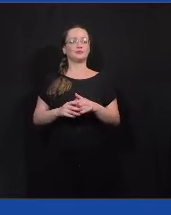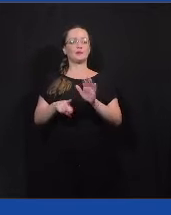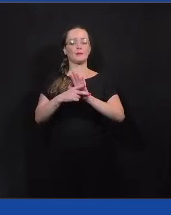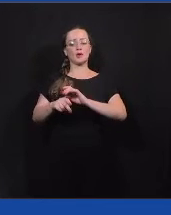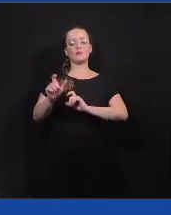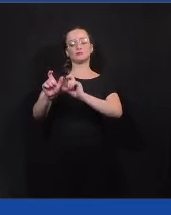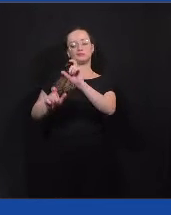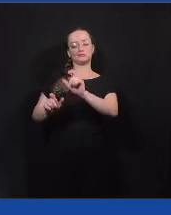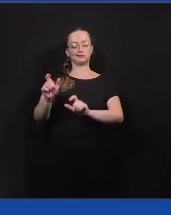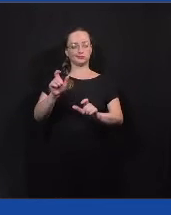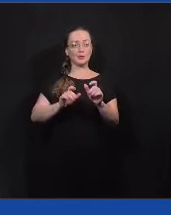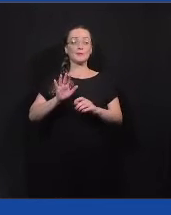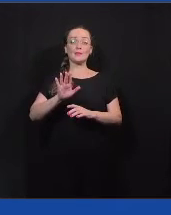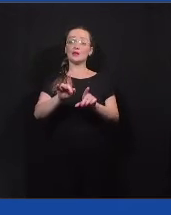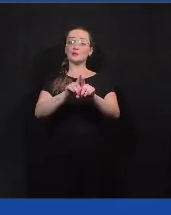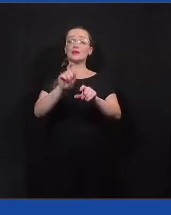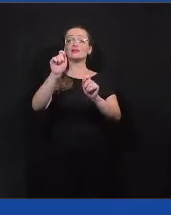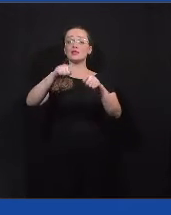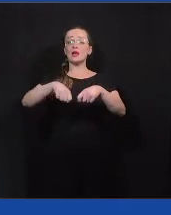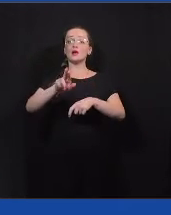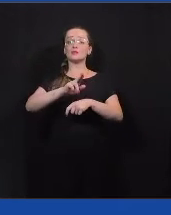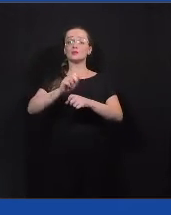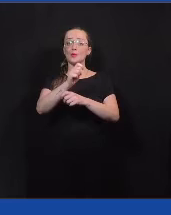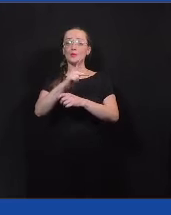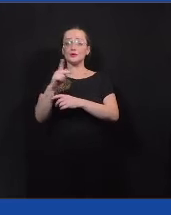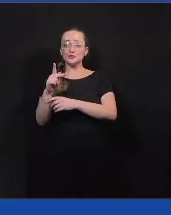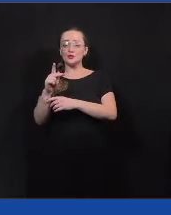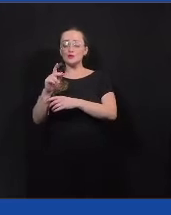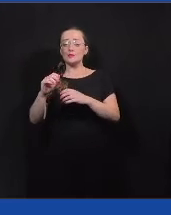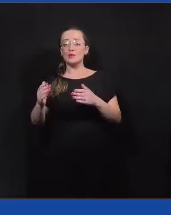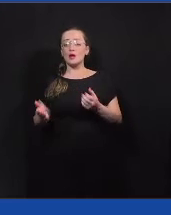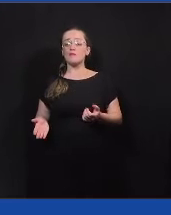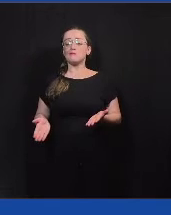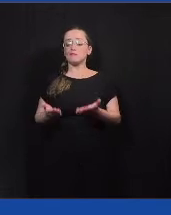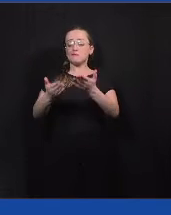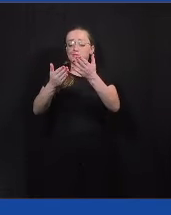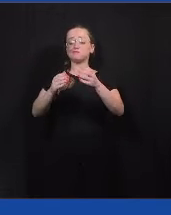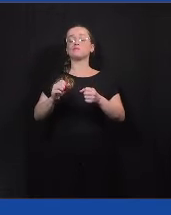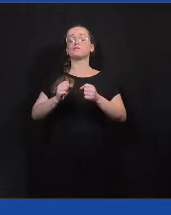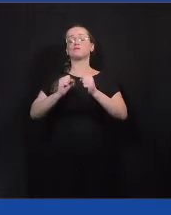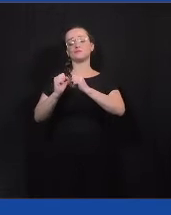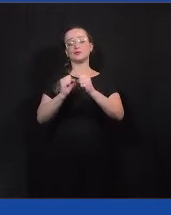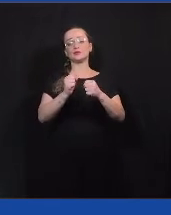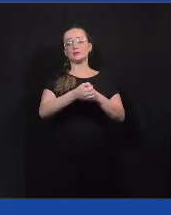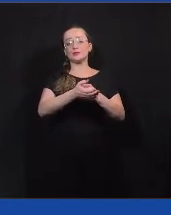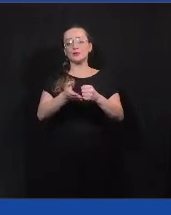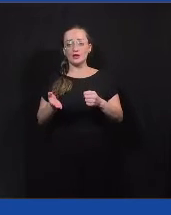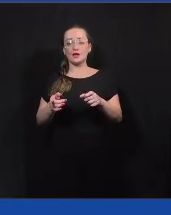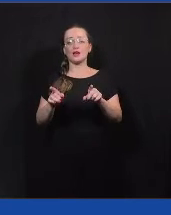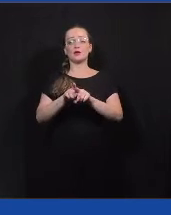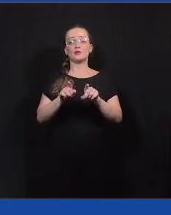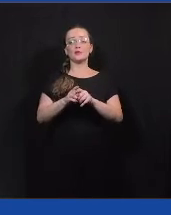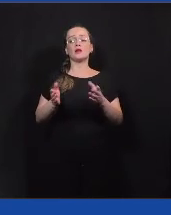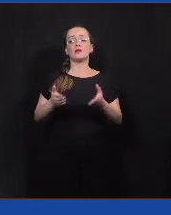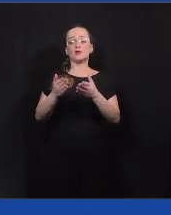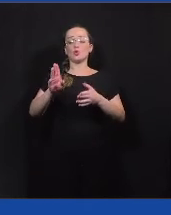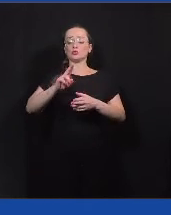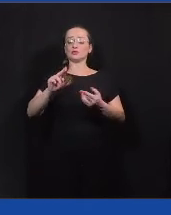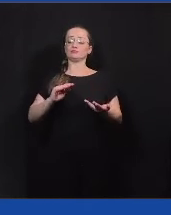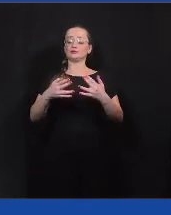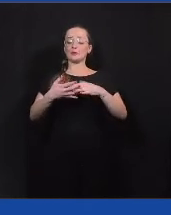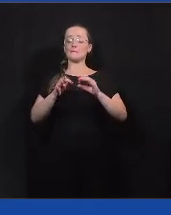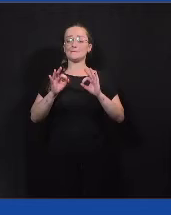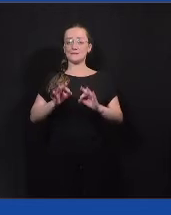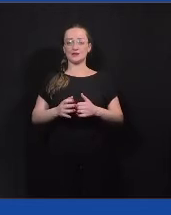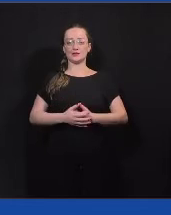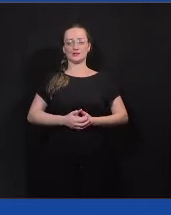das cidadãs, mas ele também seja um aplicativo que fortalece a cultura democrática, que fortalece todo esse campo da cidadania, que fomenta a